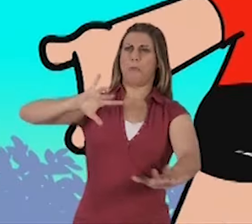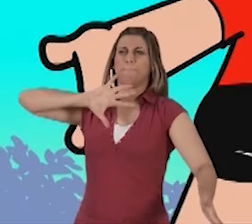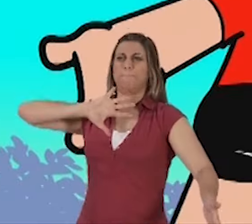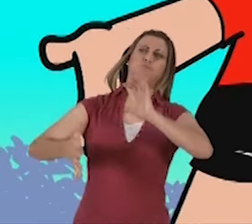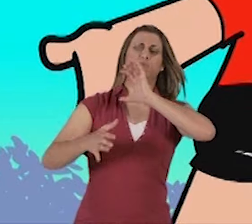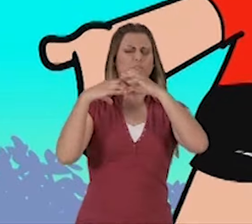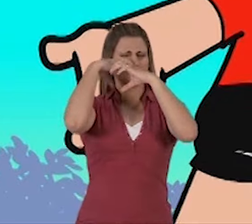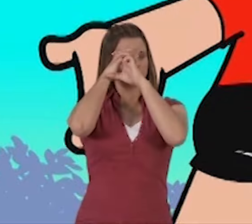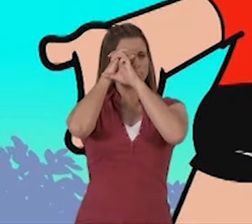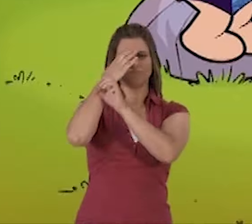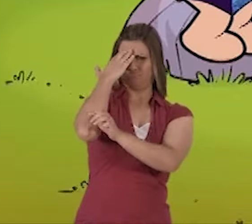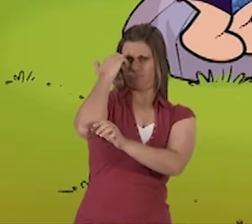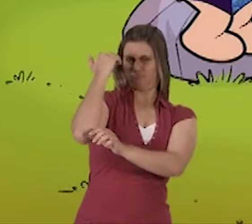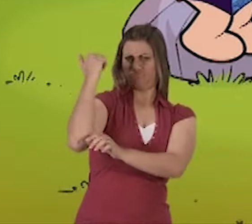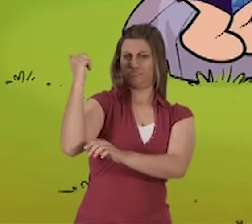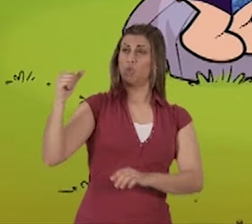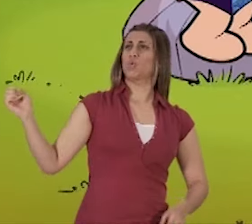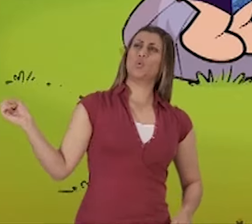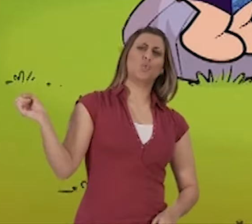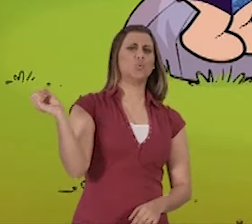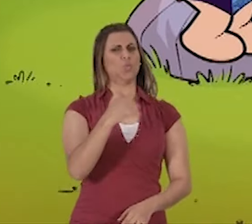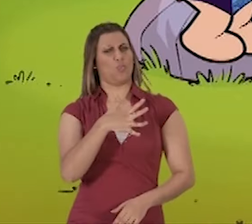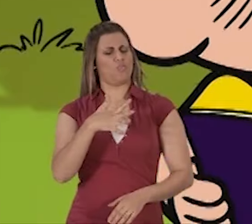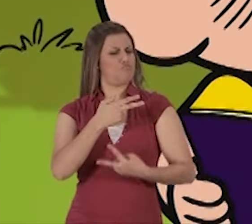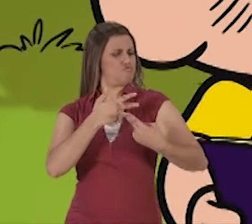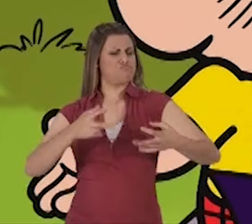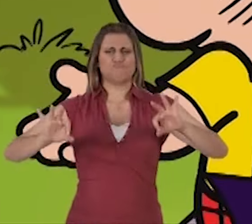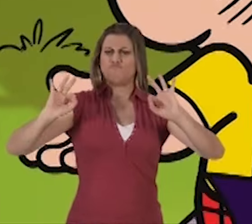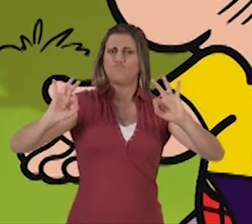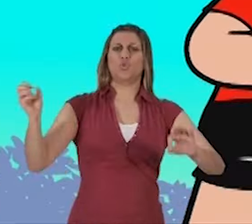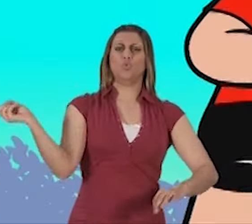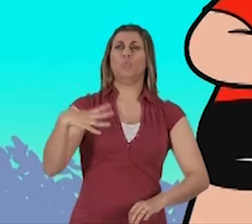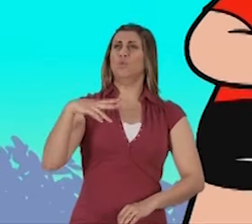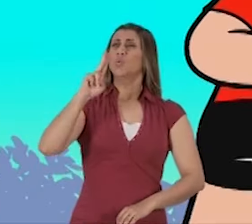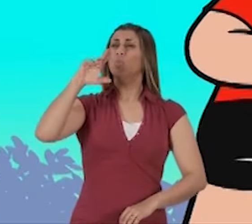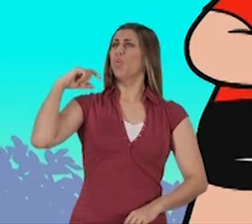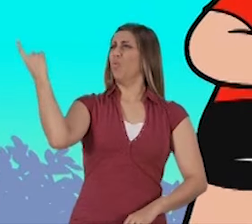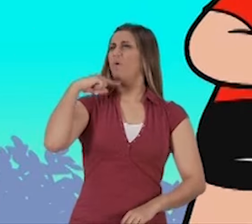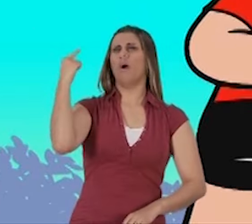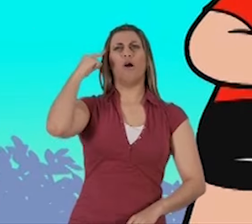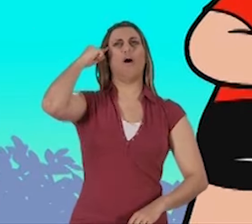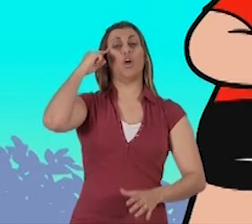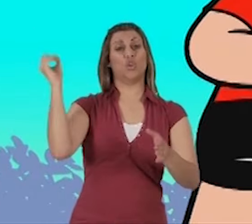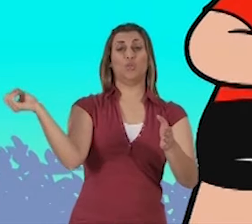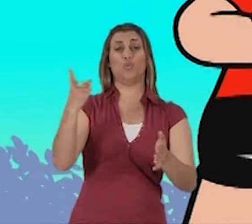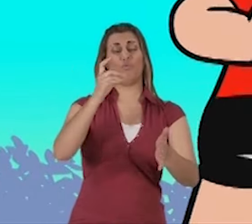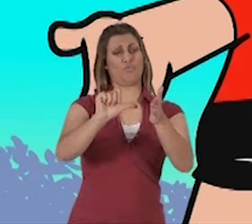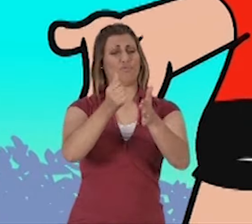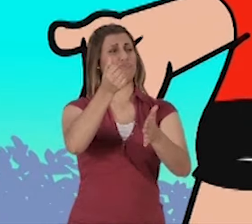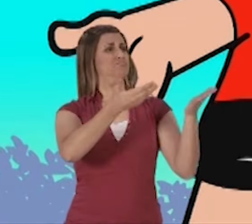vai revolucionar a ciência! Um aparelho com um conceito totalmente inovador e nunca antes imaginado!